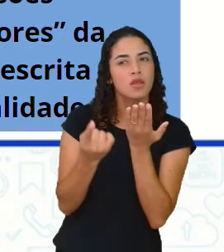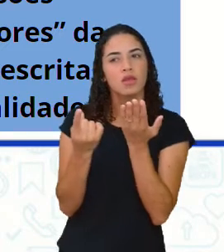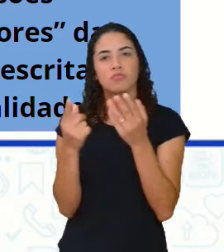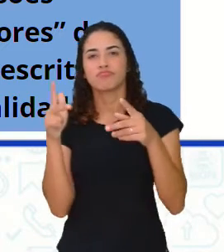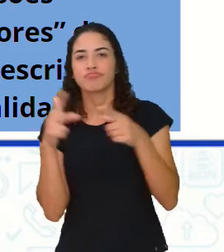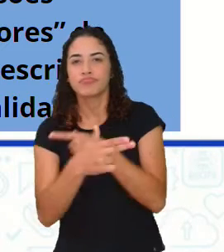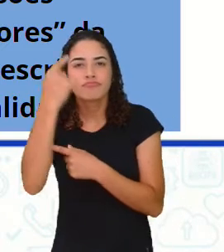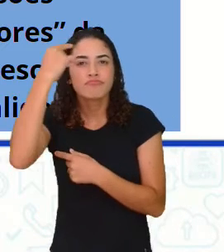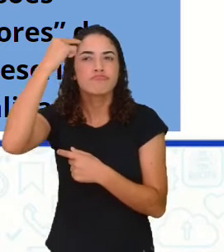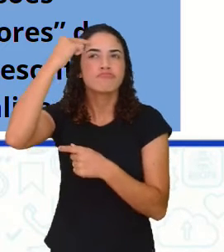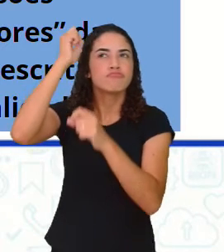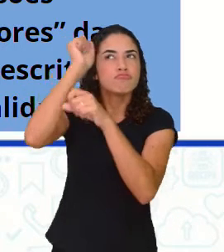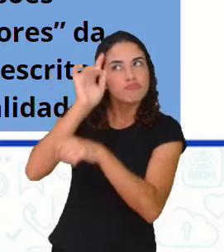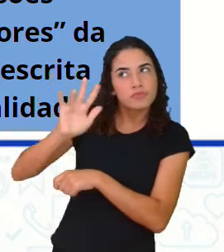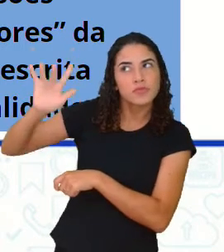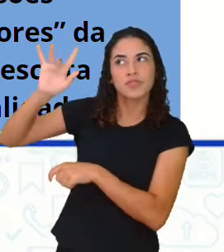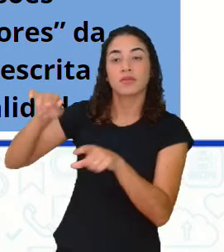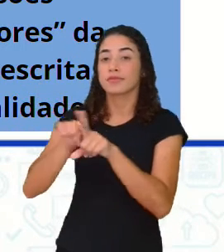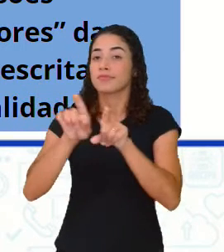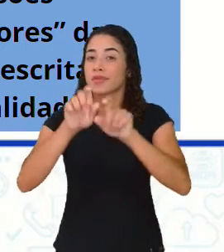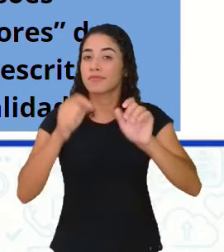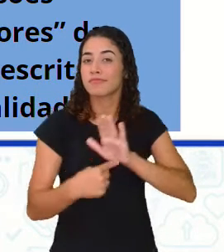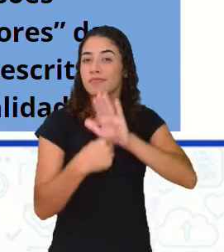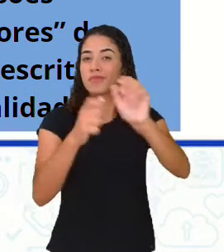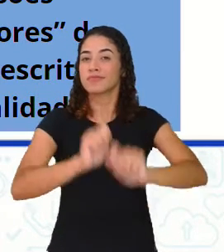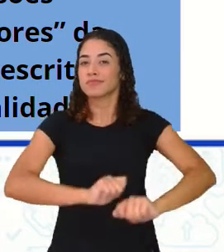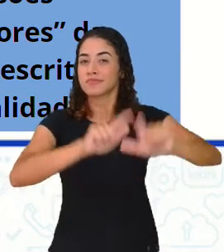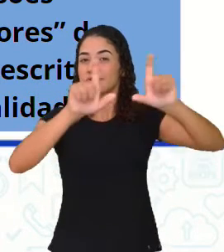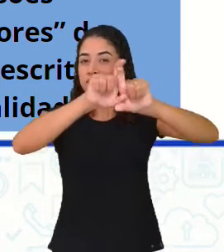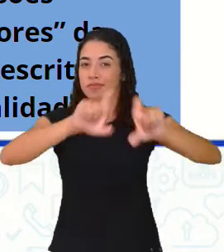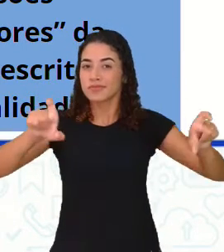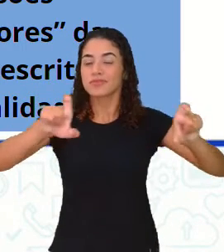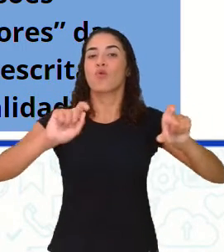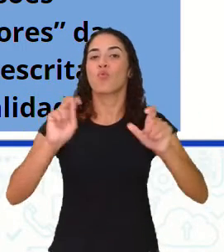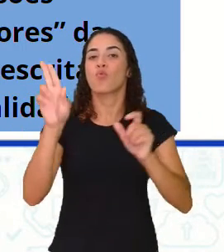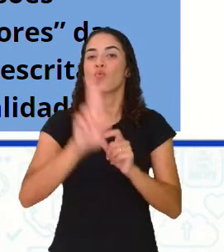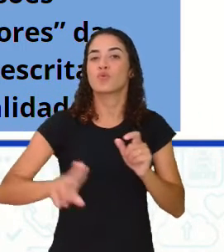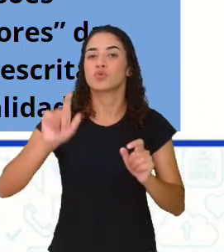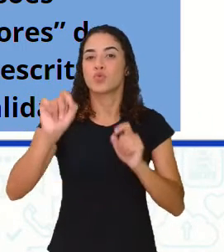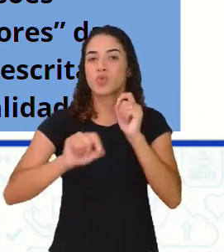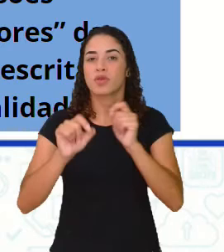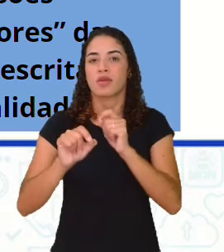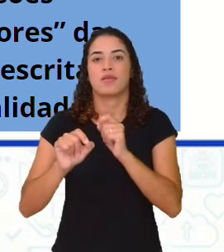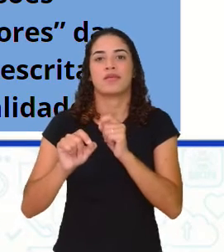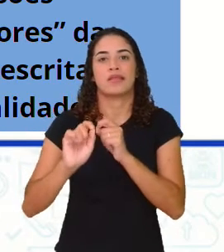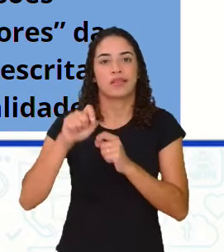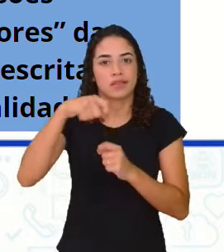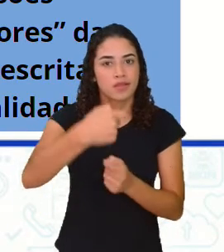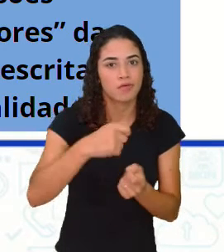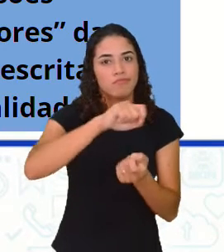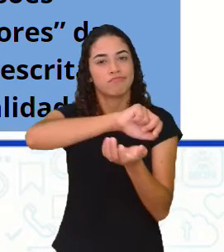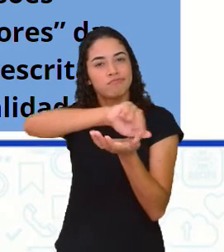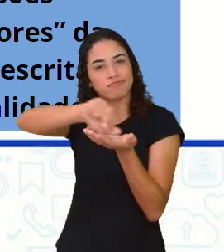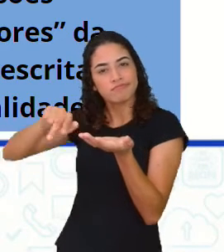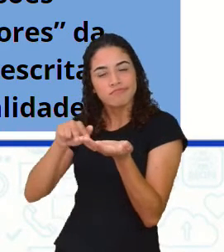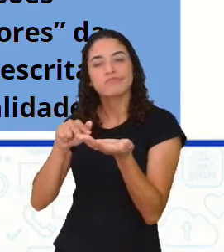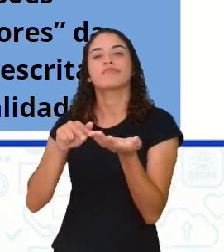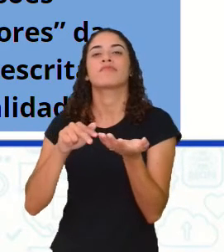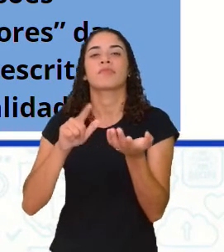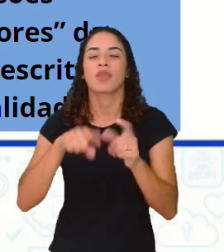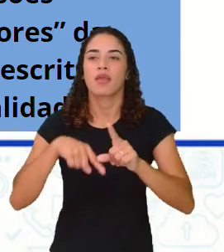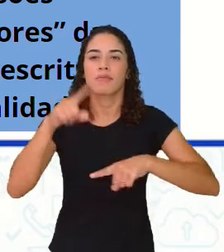pensamentos, destacar expressões utilizando o sinal gráfico, que são os causadores, não é? Da expressividade